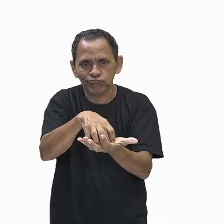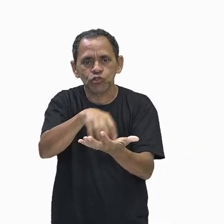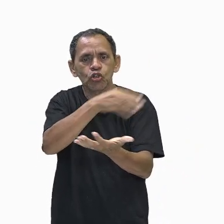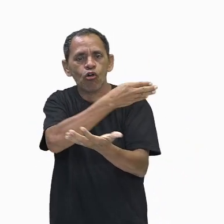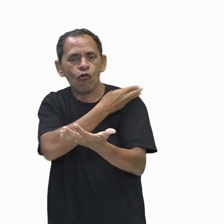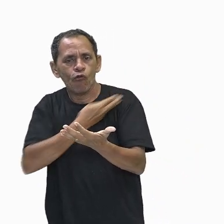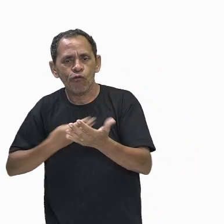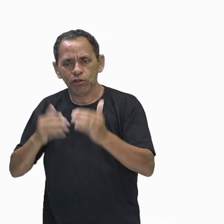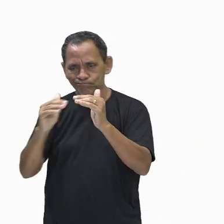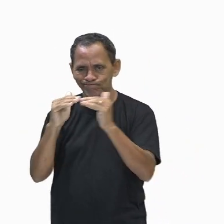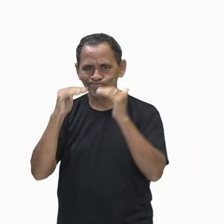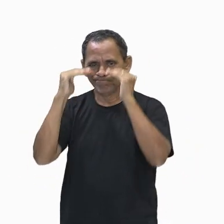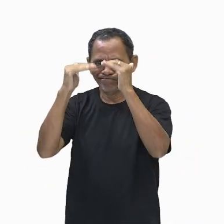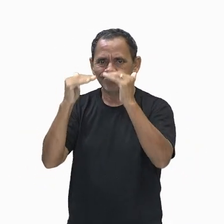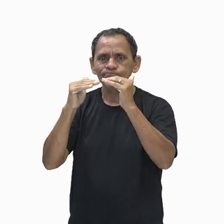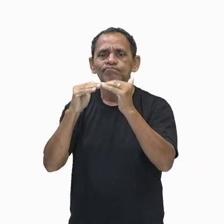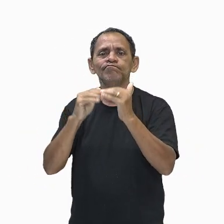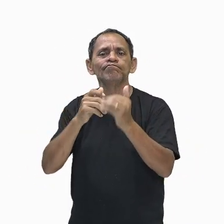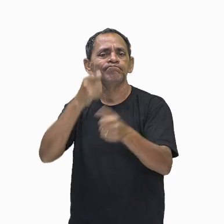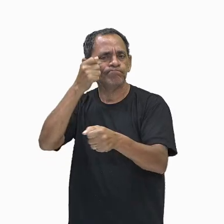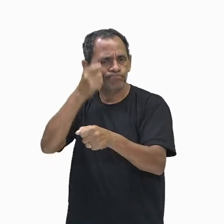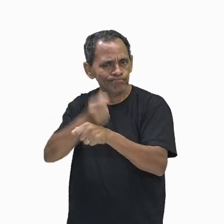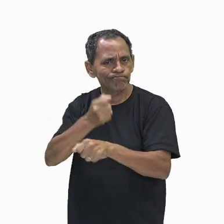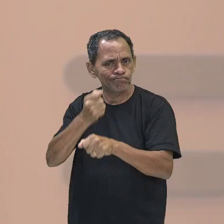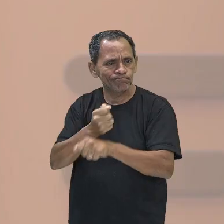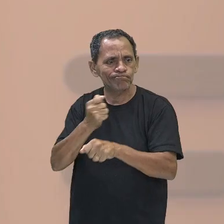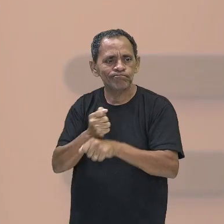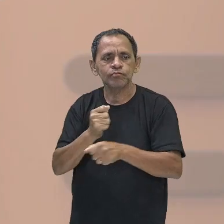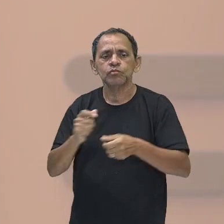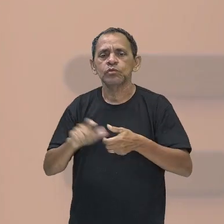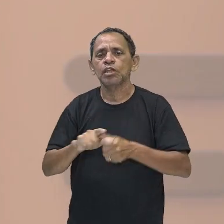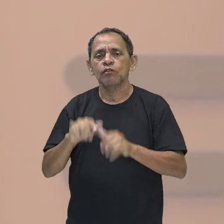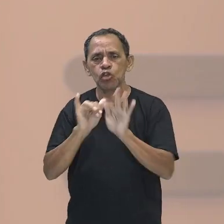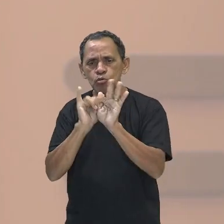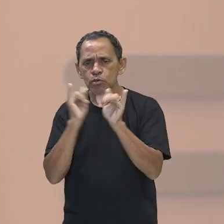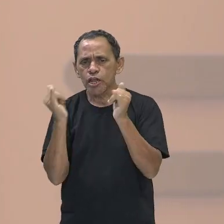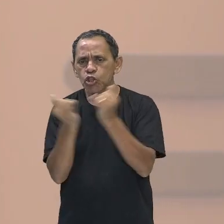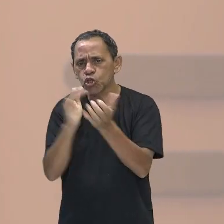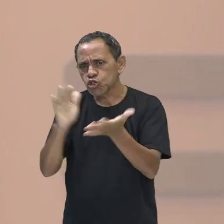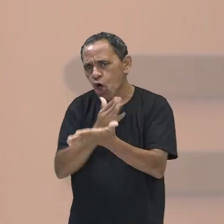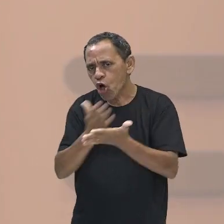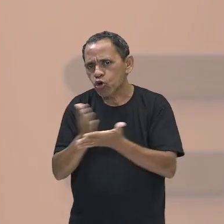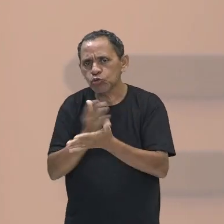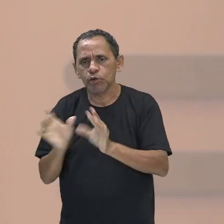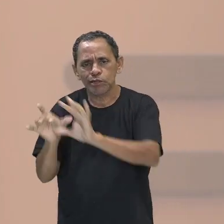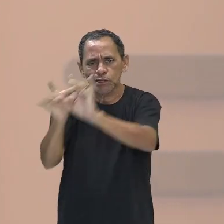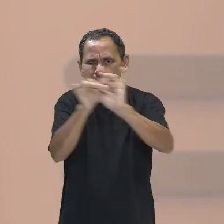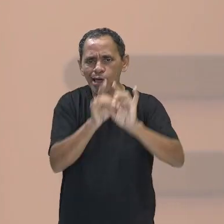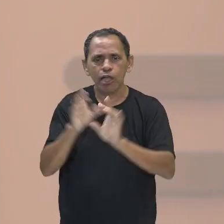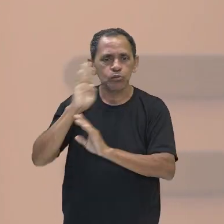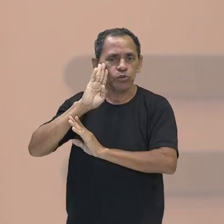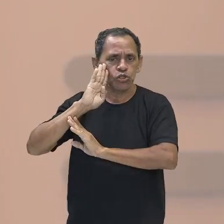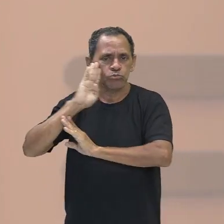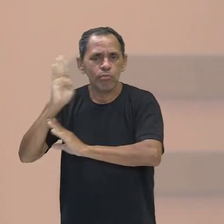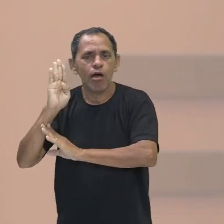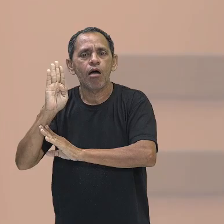soberano e sólido. E temos, aí, alguns imperadores, então, ligados a essa figura principal, então, aí, do Médio